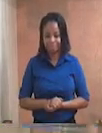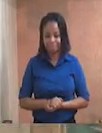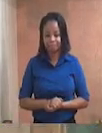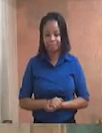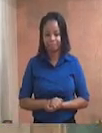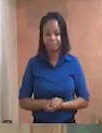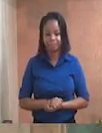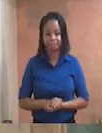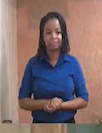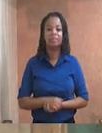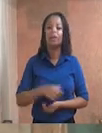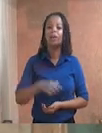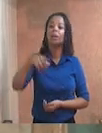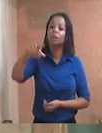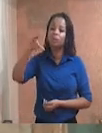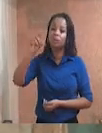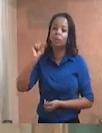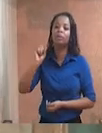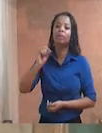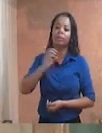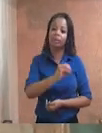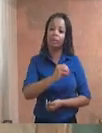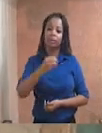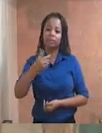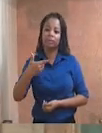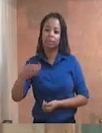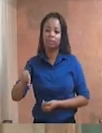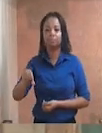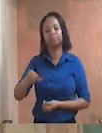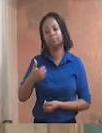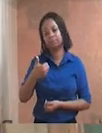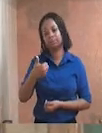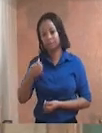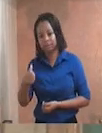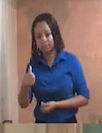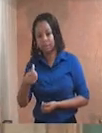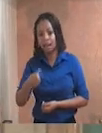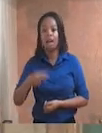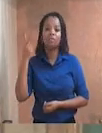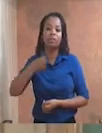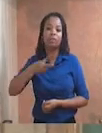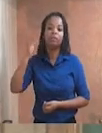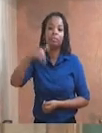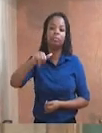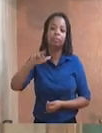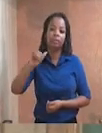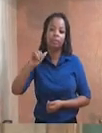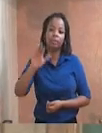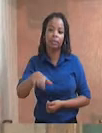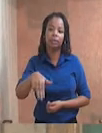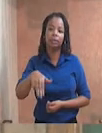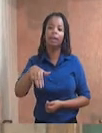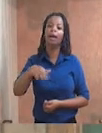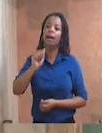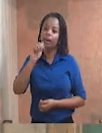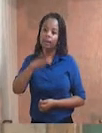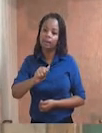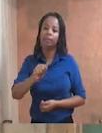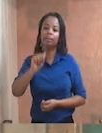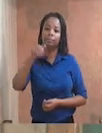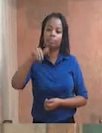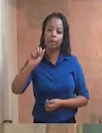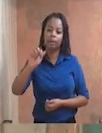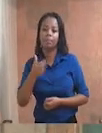Indicação número 02916. Da vereadora Miriana Beatriz da Silva Maia, solicitando ao